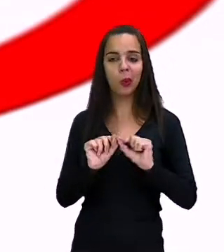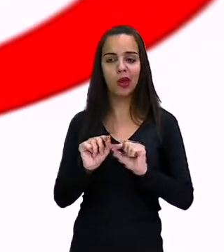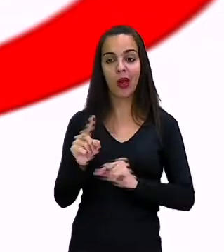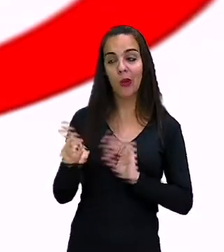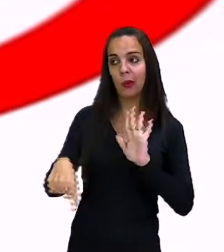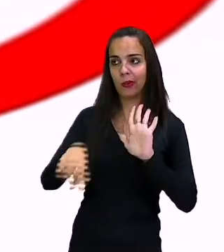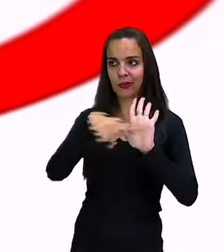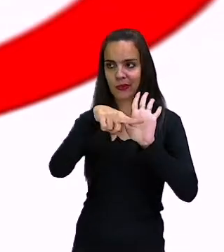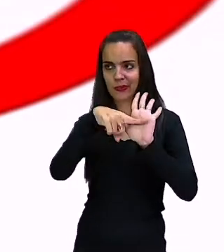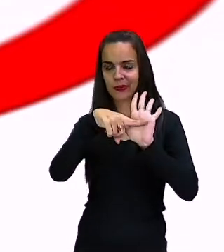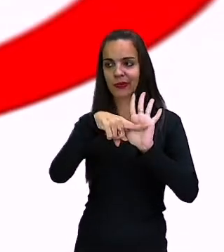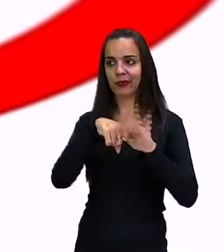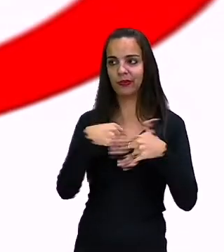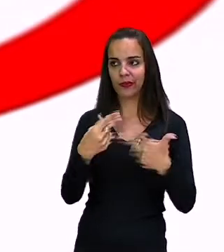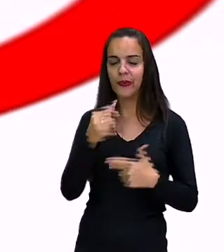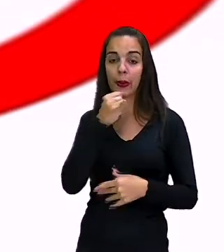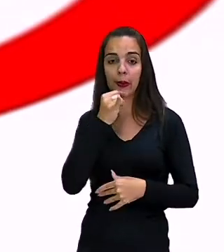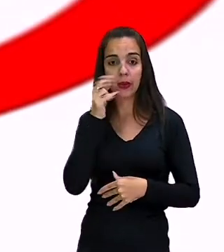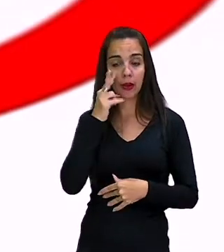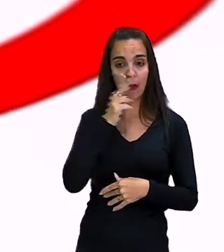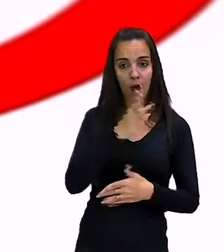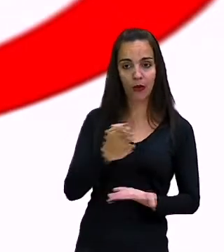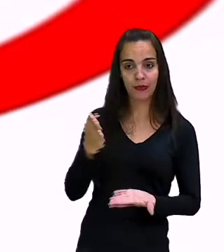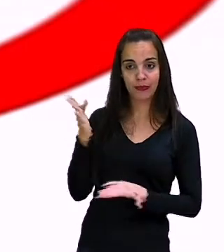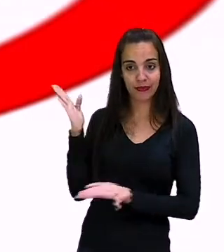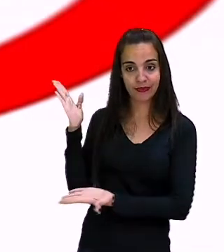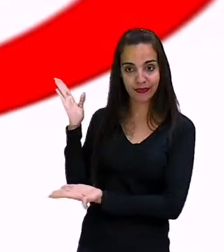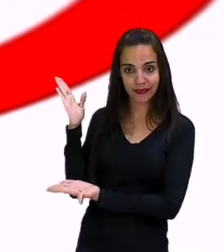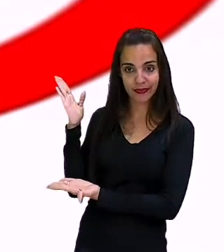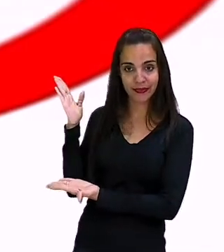auxiliar na negativa, olha lá, observe lá.